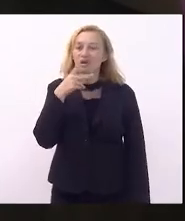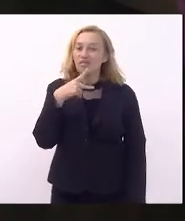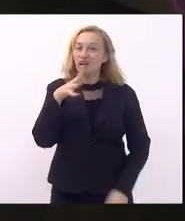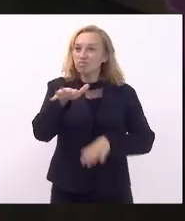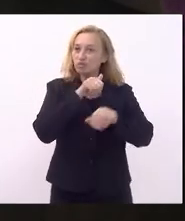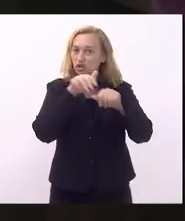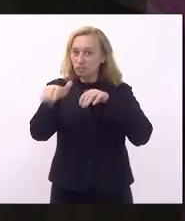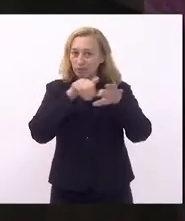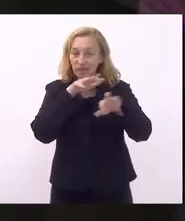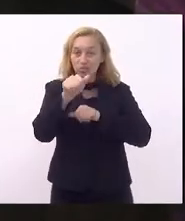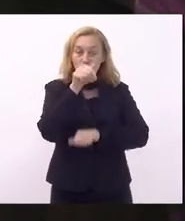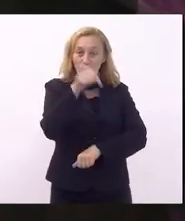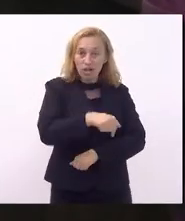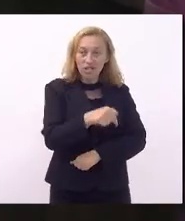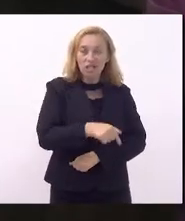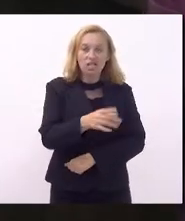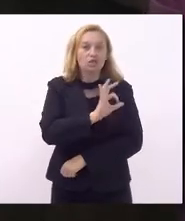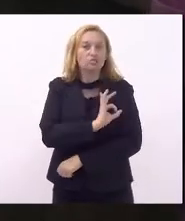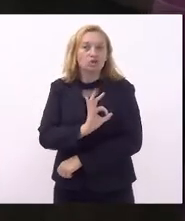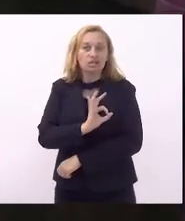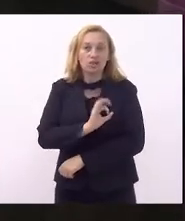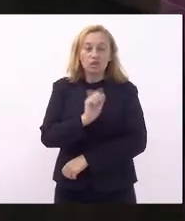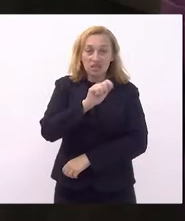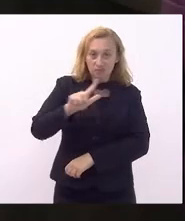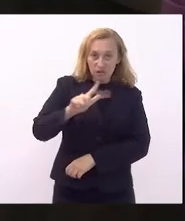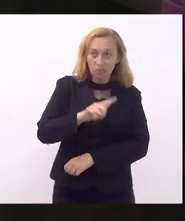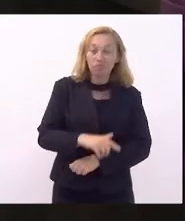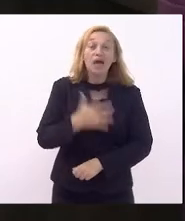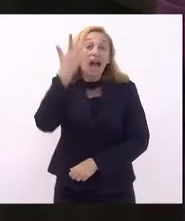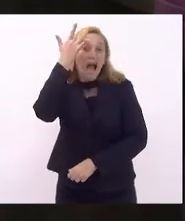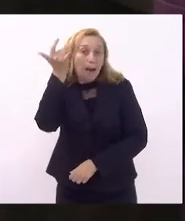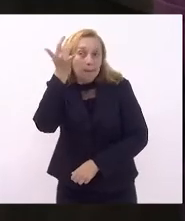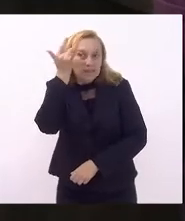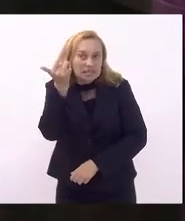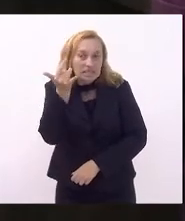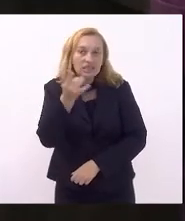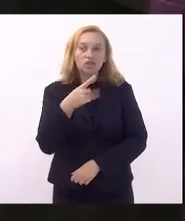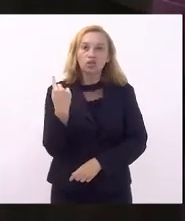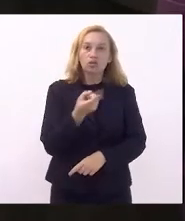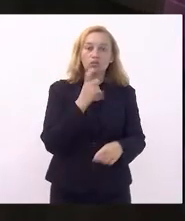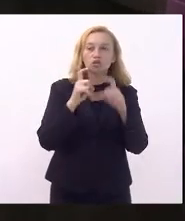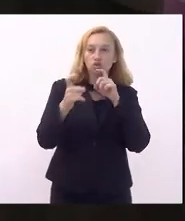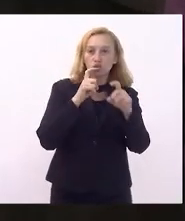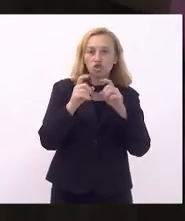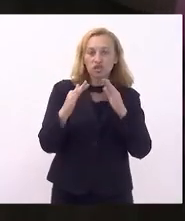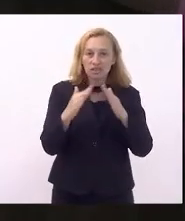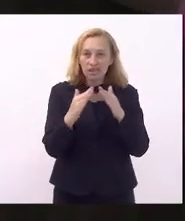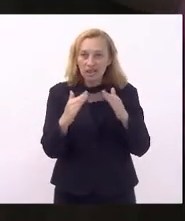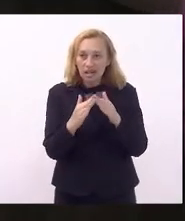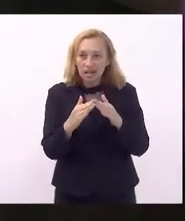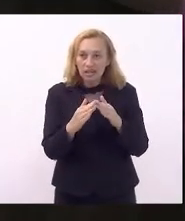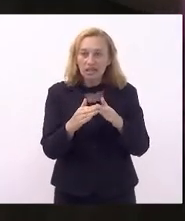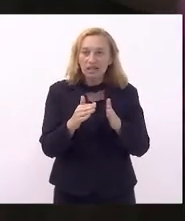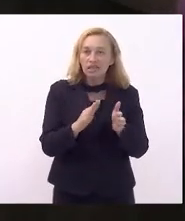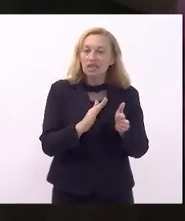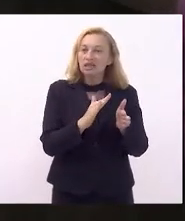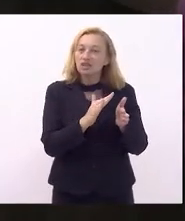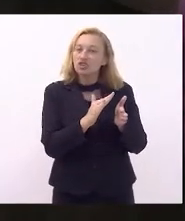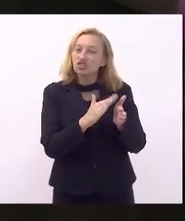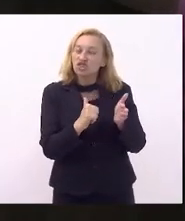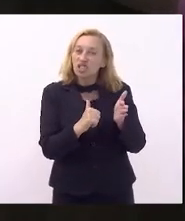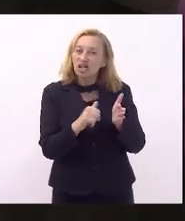um chamamento aqui aos policiais civis. Amanhã nós vamos debater nessa casa a derrubada do